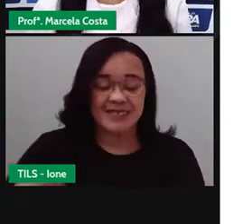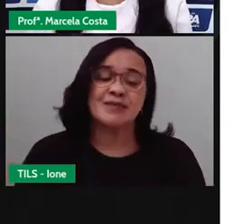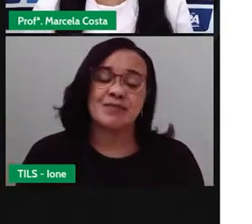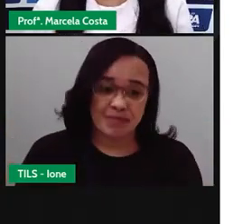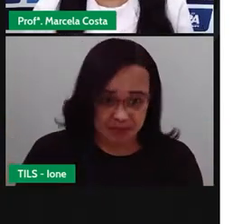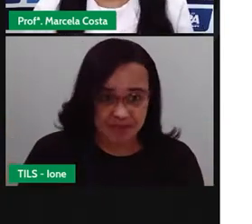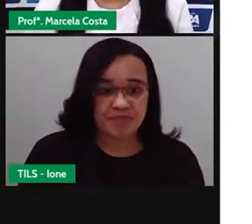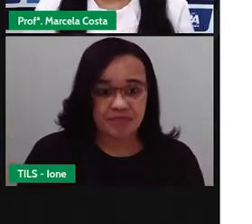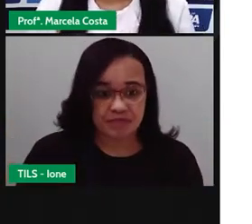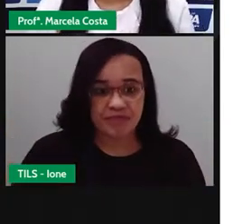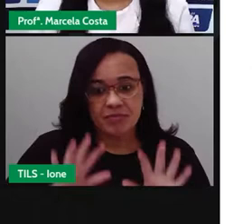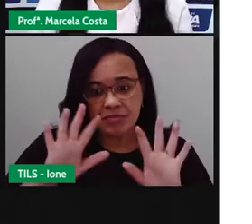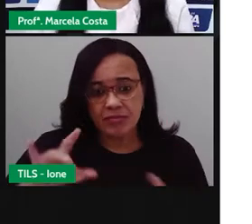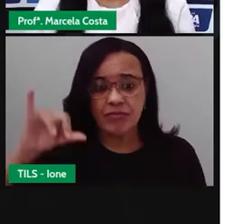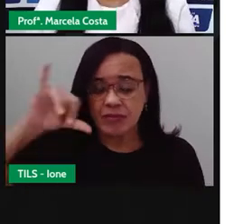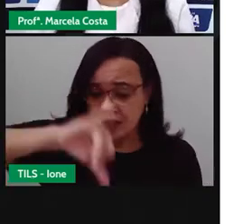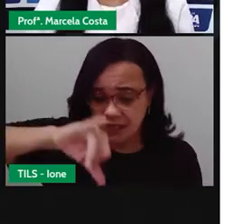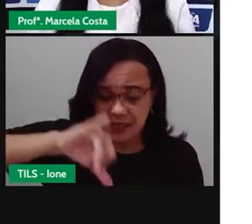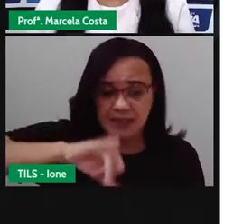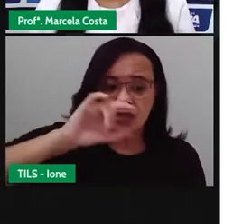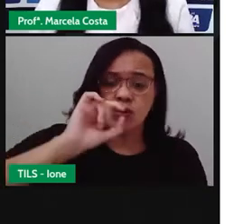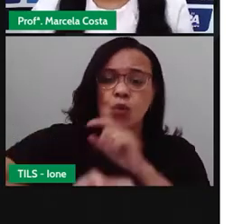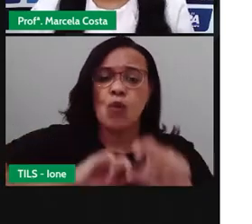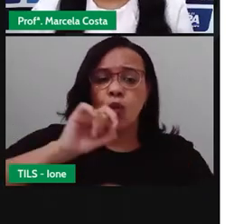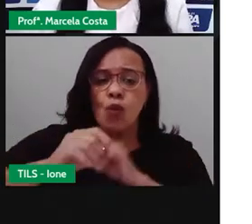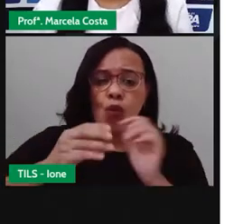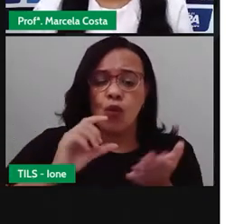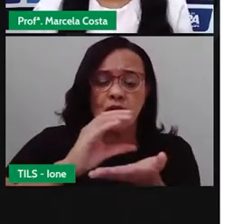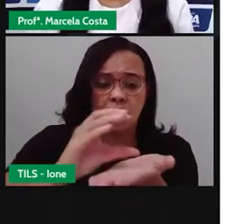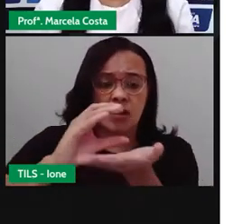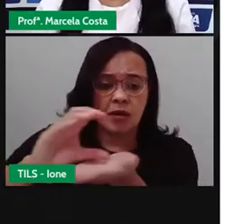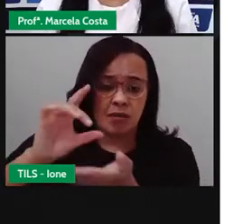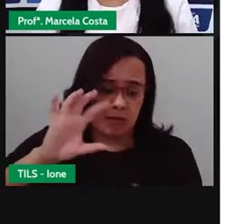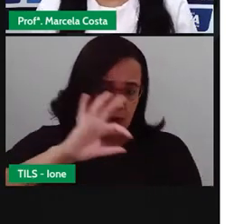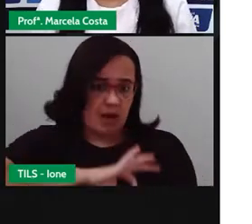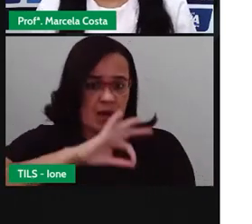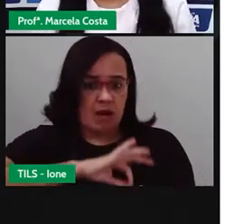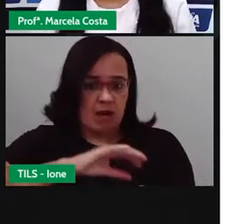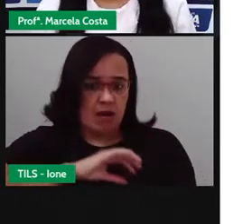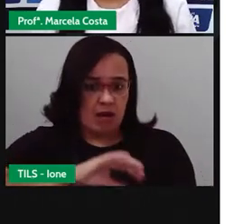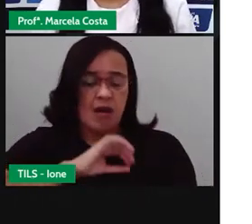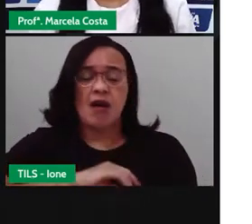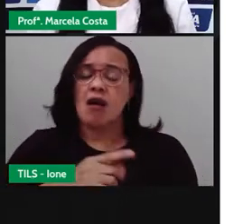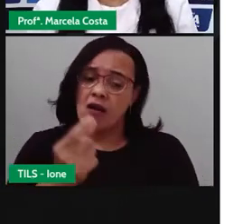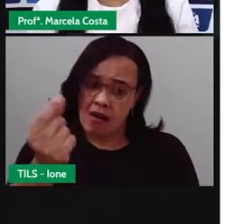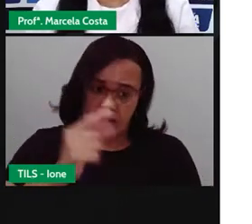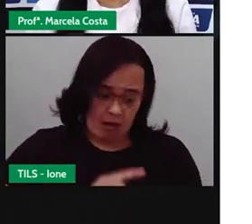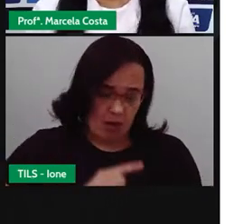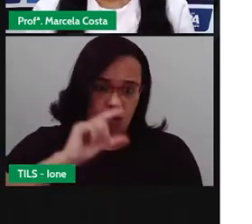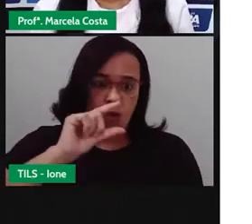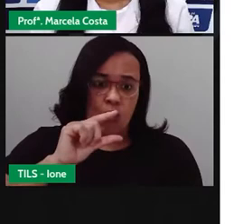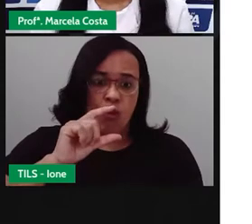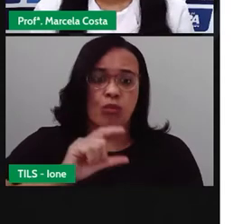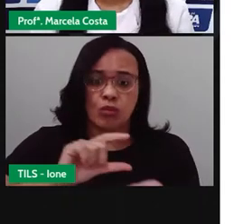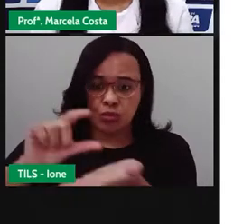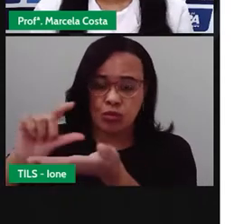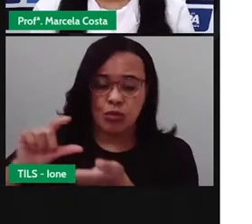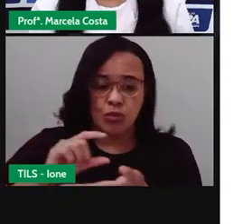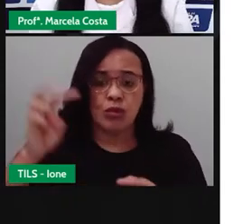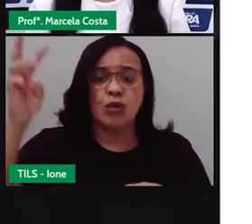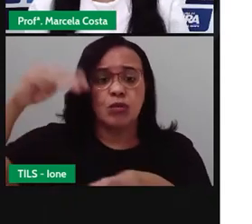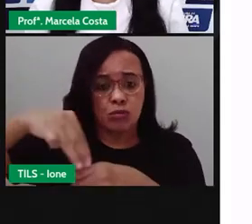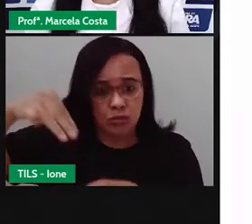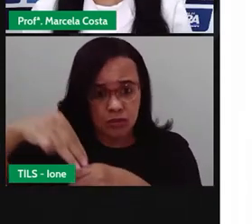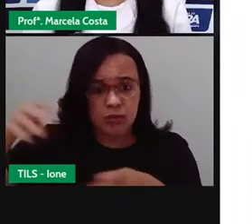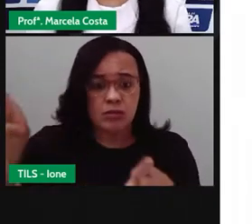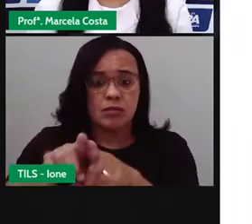abastecimento gera muita renda para o município e para essas famílias. Num ano,